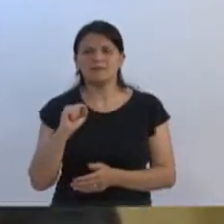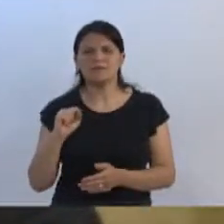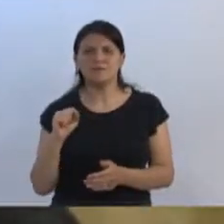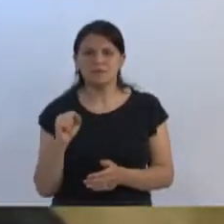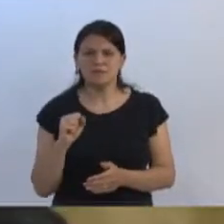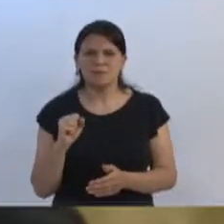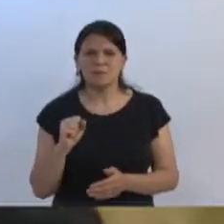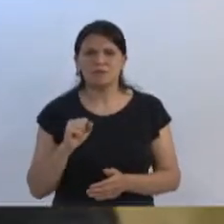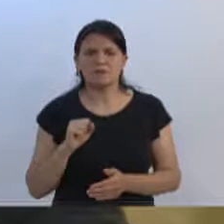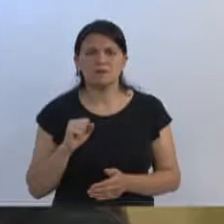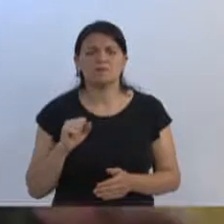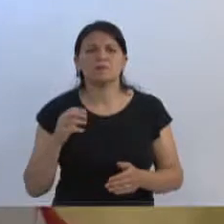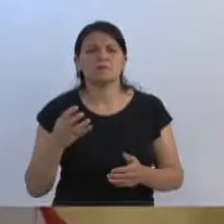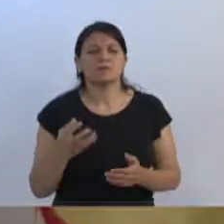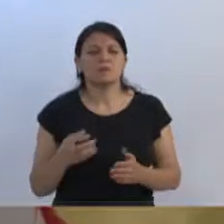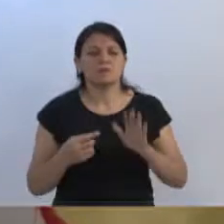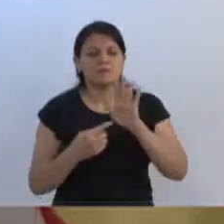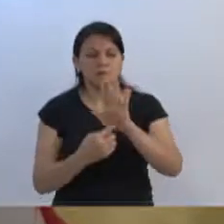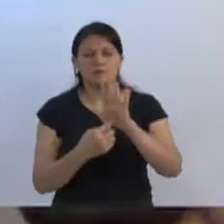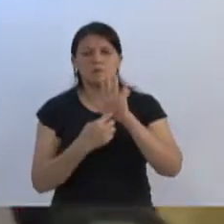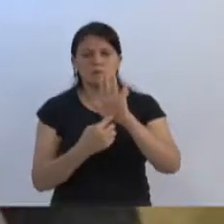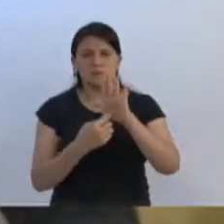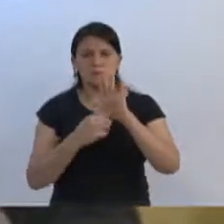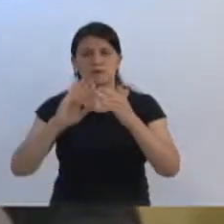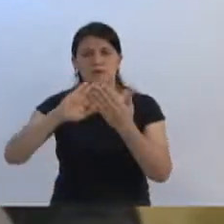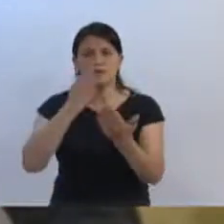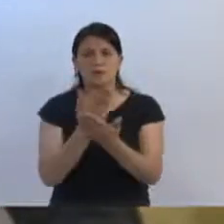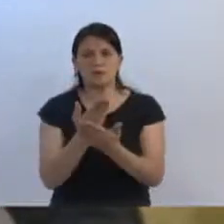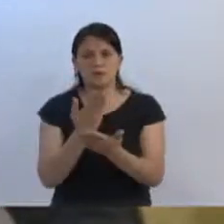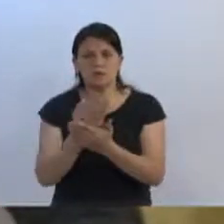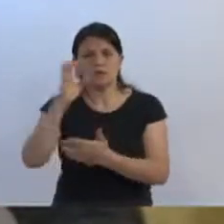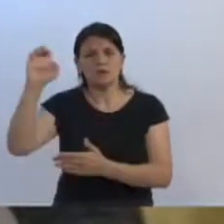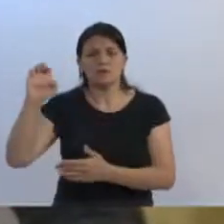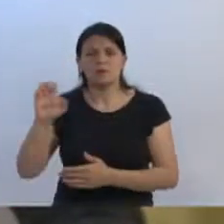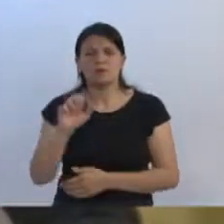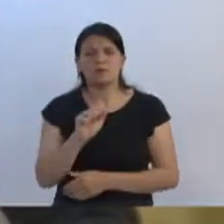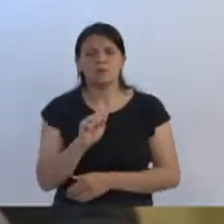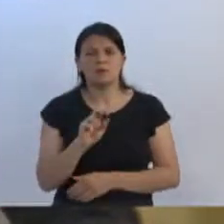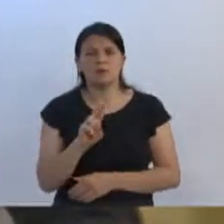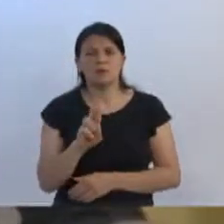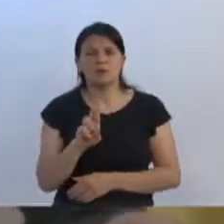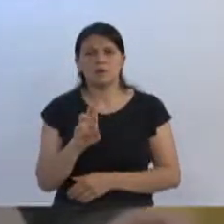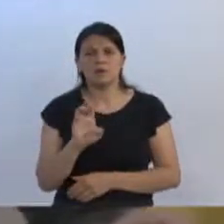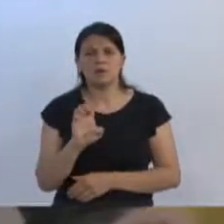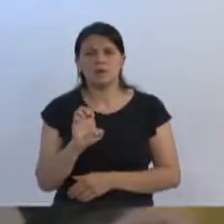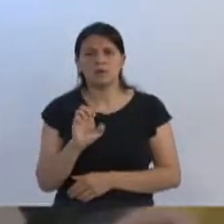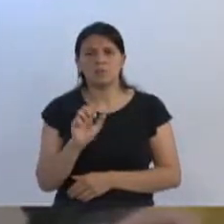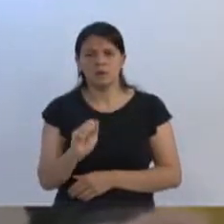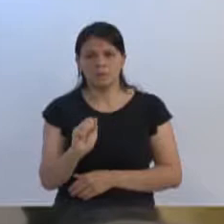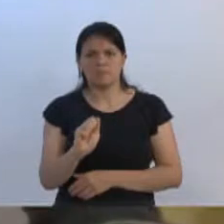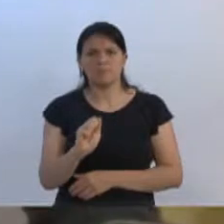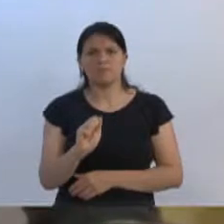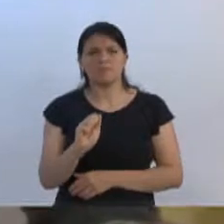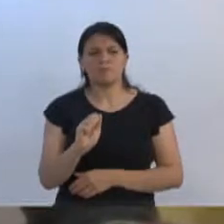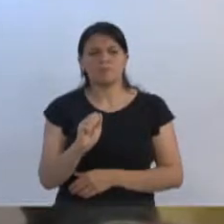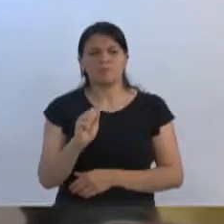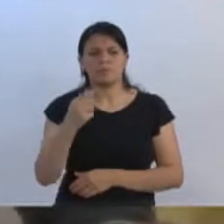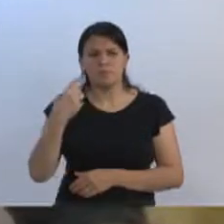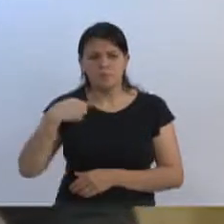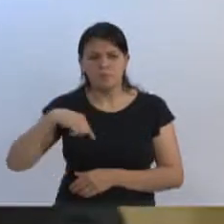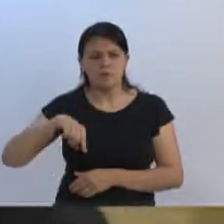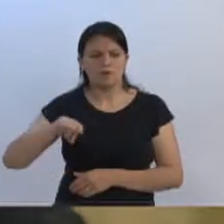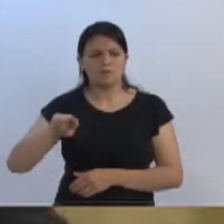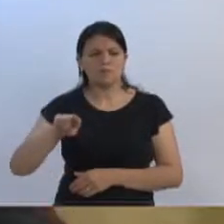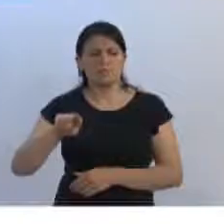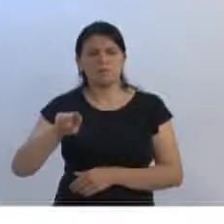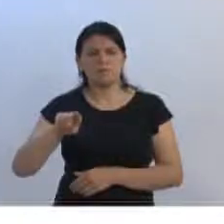ali, da escola estadual, Aura Perpétua Gomes. Estivemos lá esse ano, fazendo uma visita